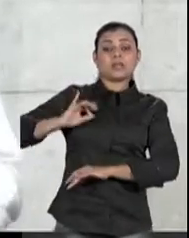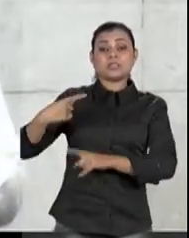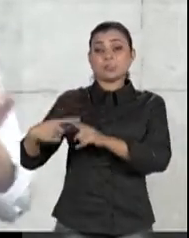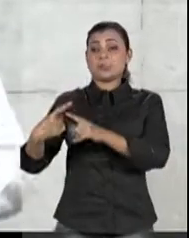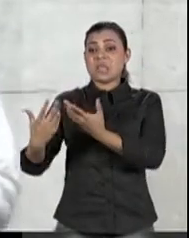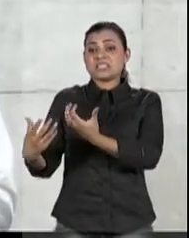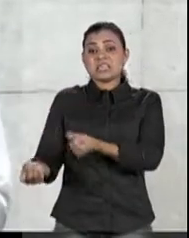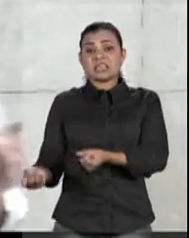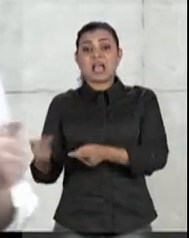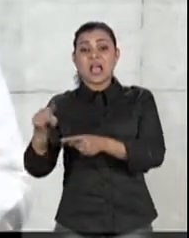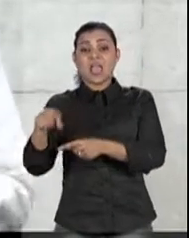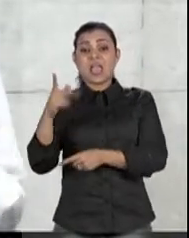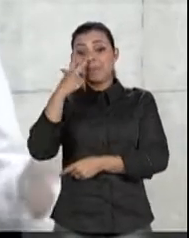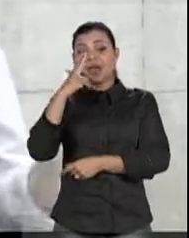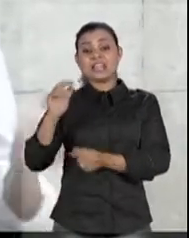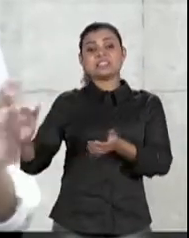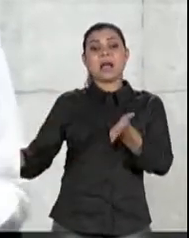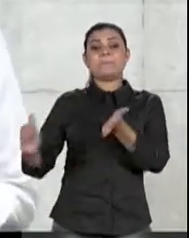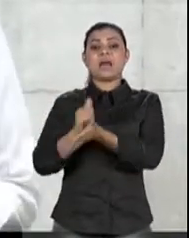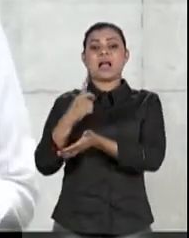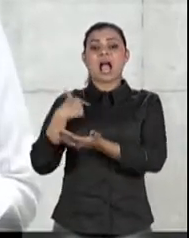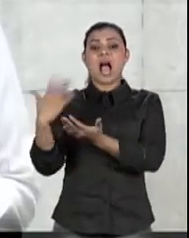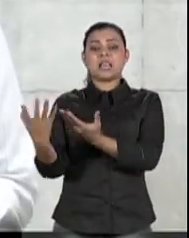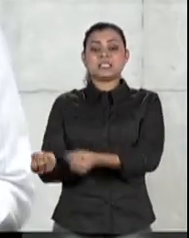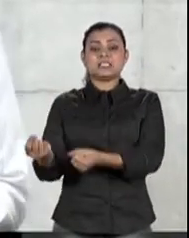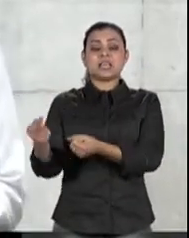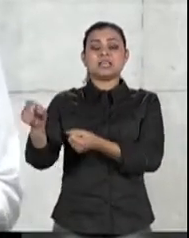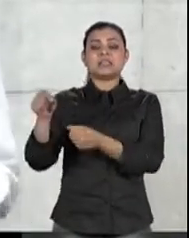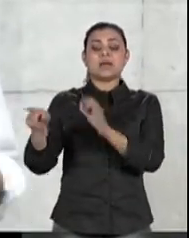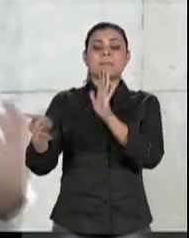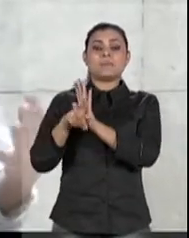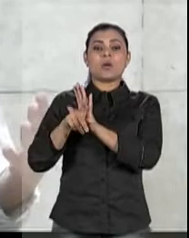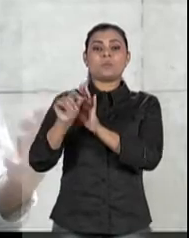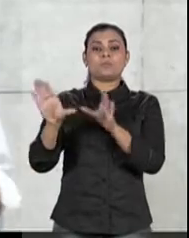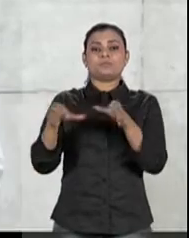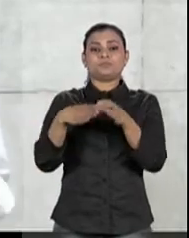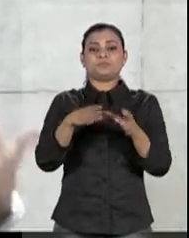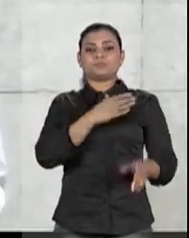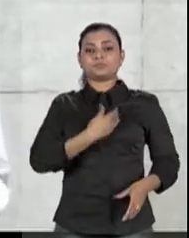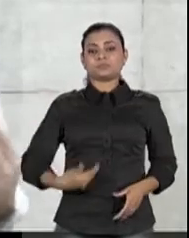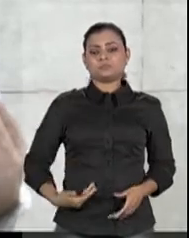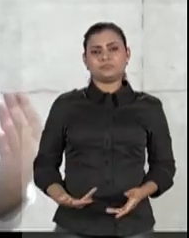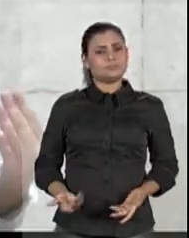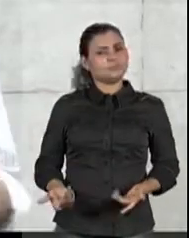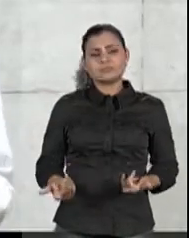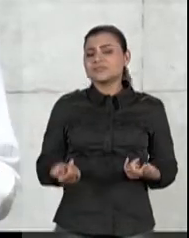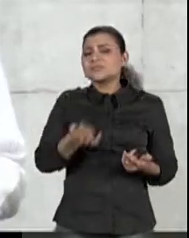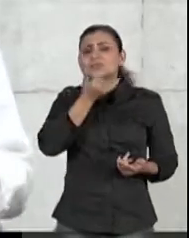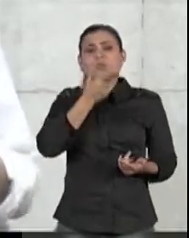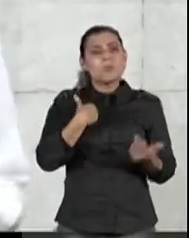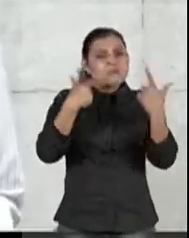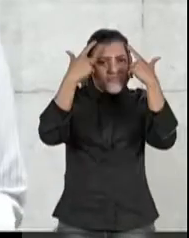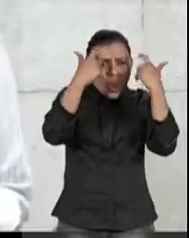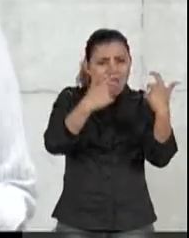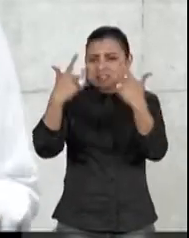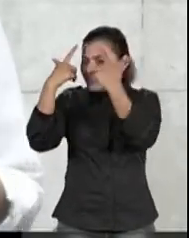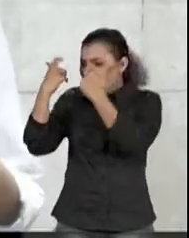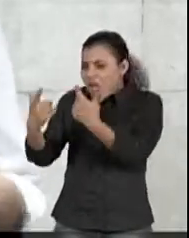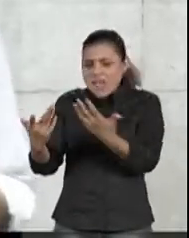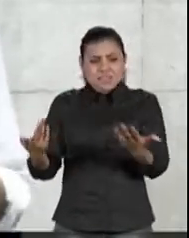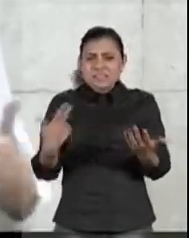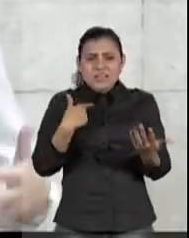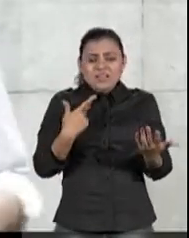seria passar um pano para os abusos cometidos pelas forças do Estado, o é um absurdo, a violência é para ser condenável e pronto,